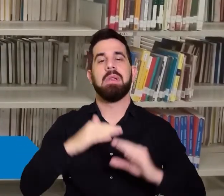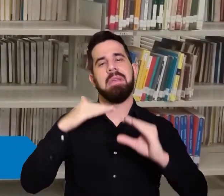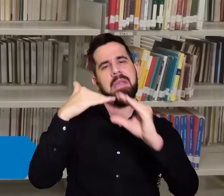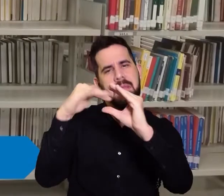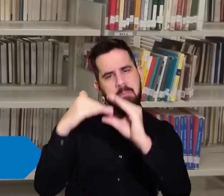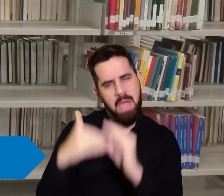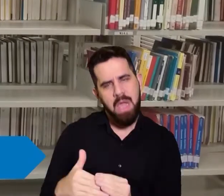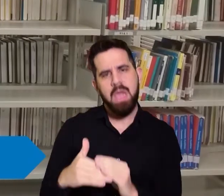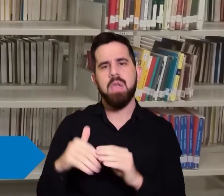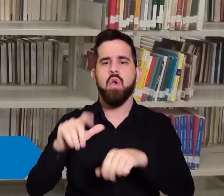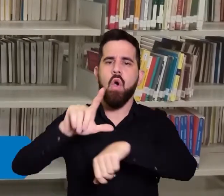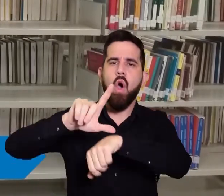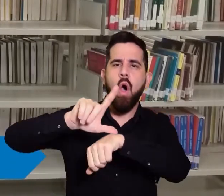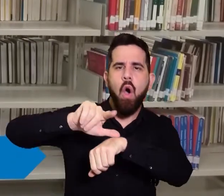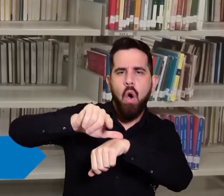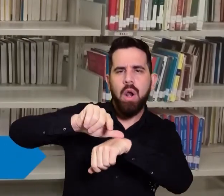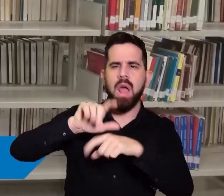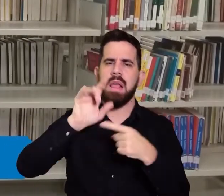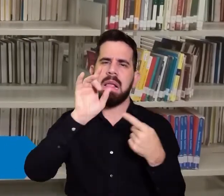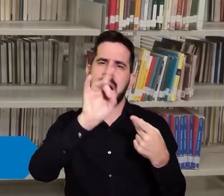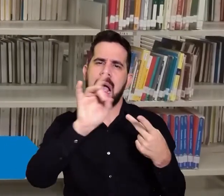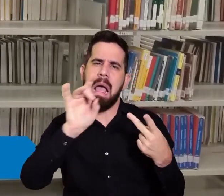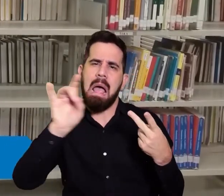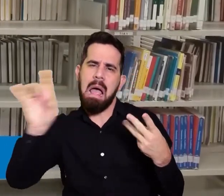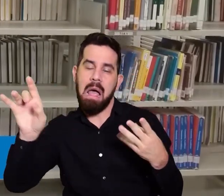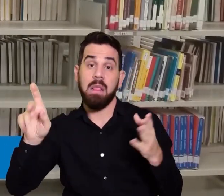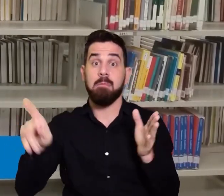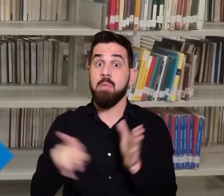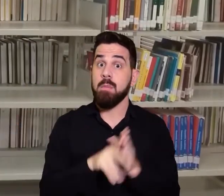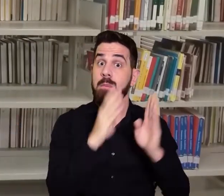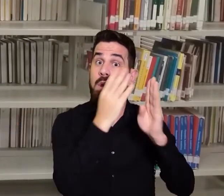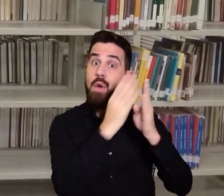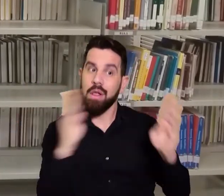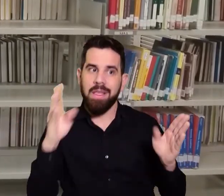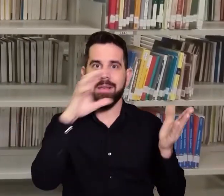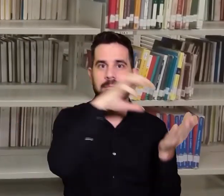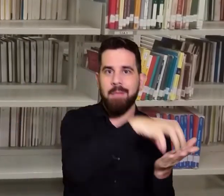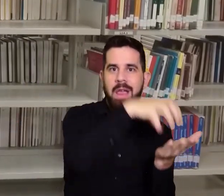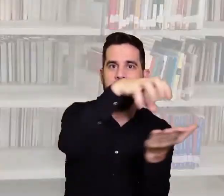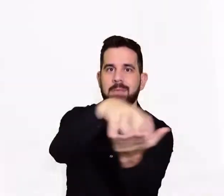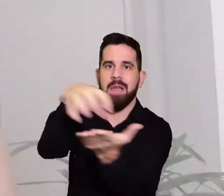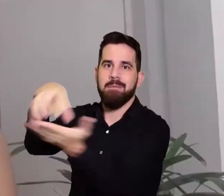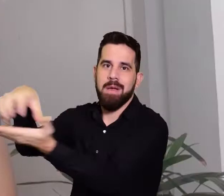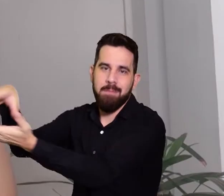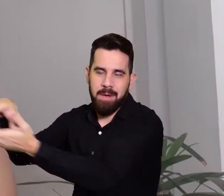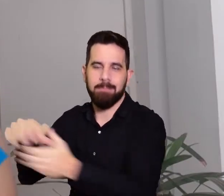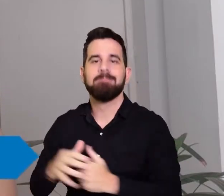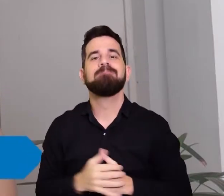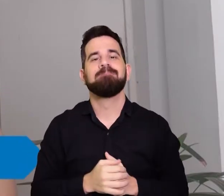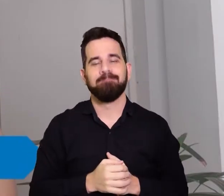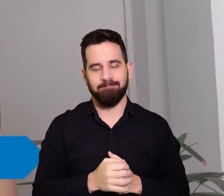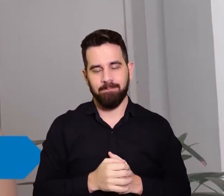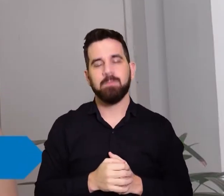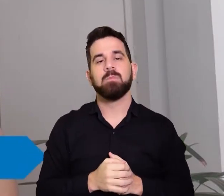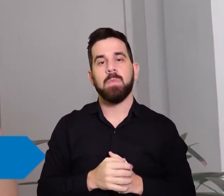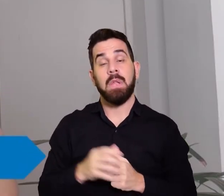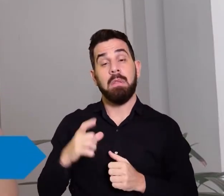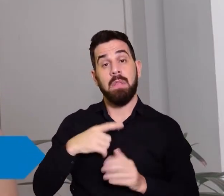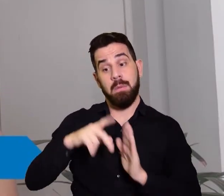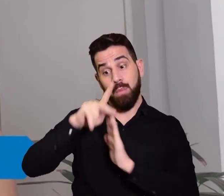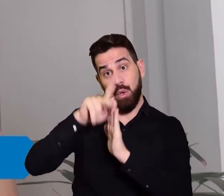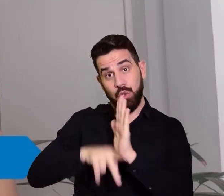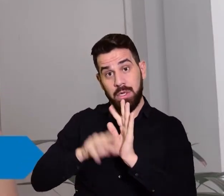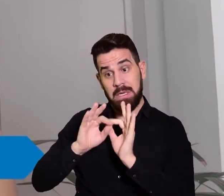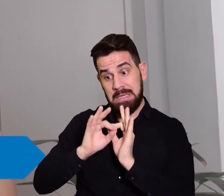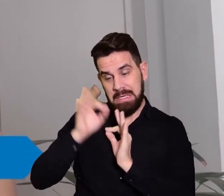e horários de atendimento de cada uma das bibliotecas que está agendando o serviço. O projeto de extensão acadêmica